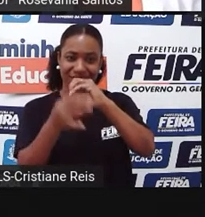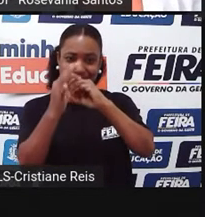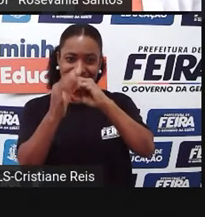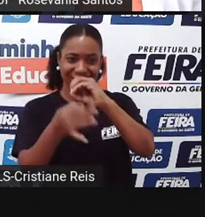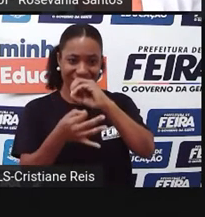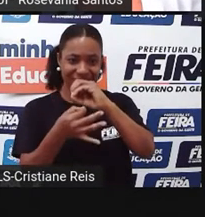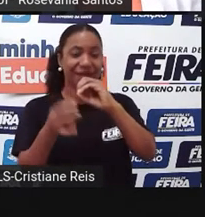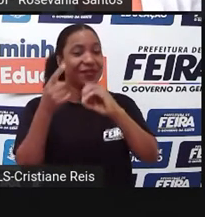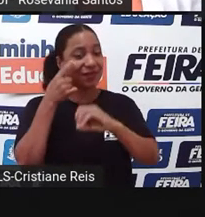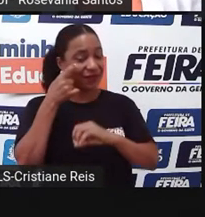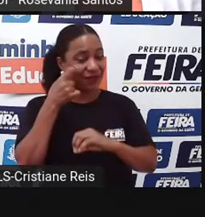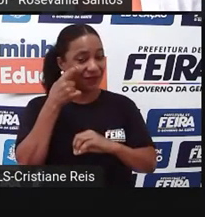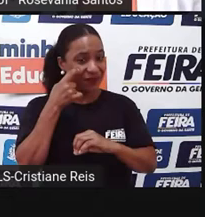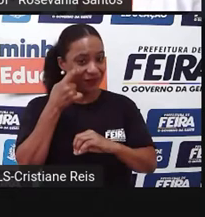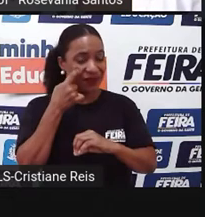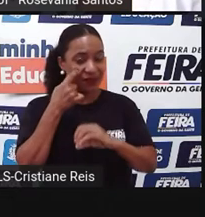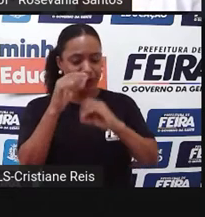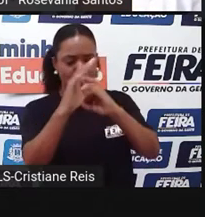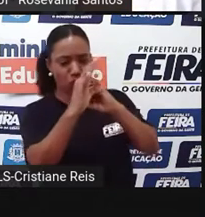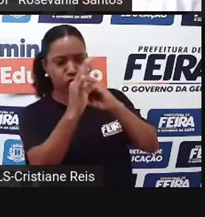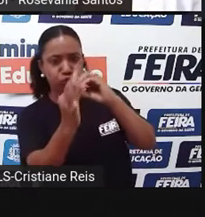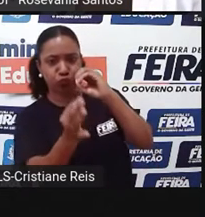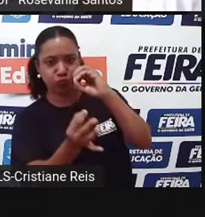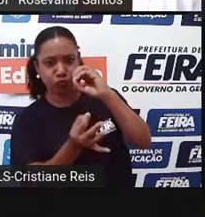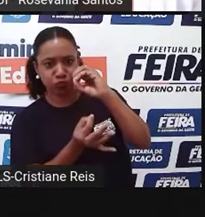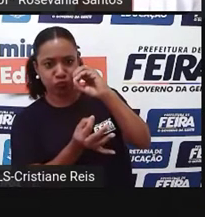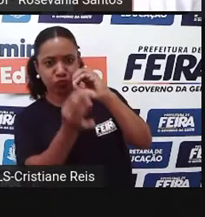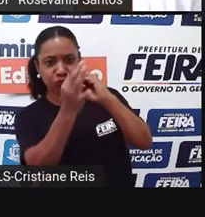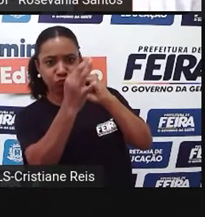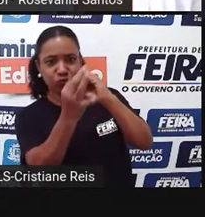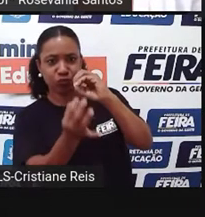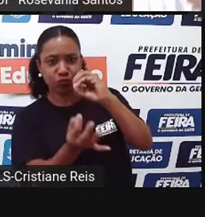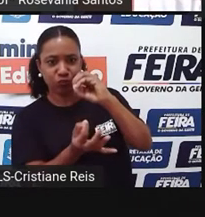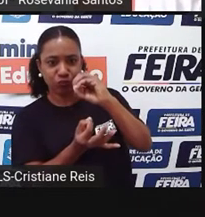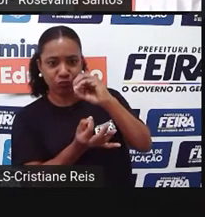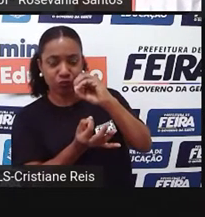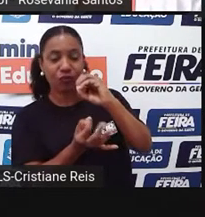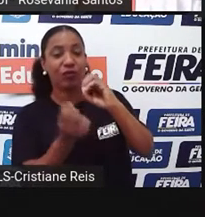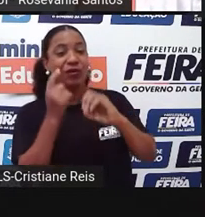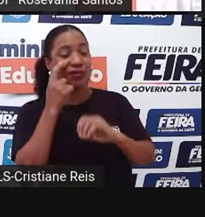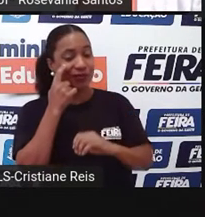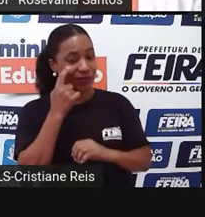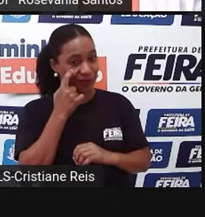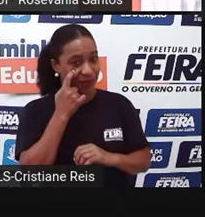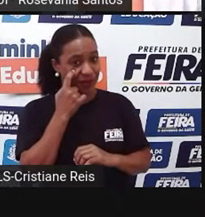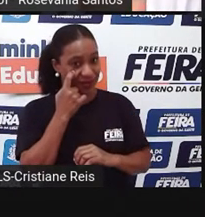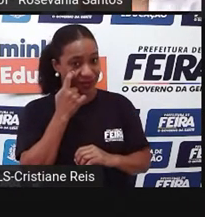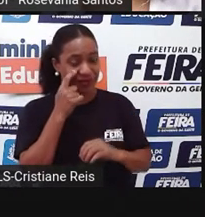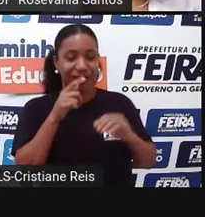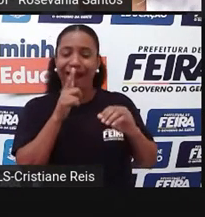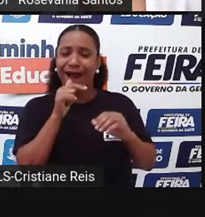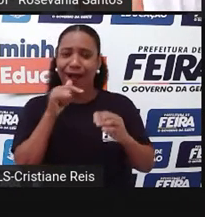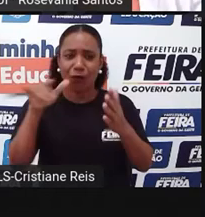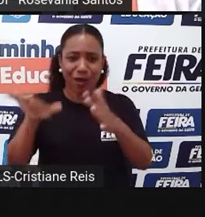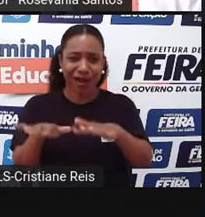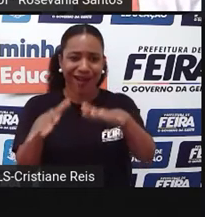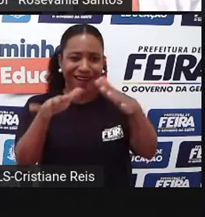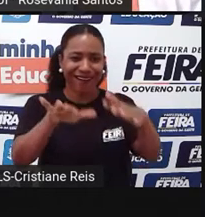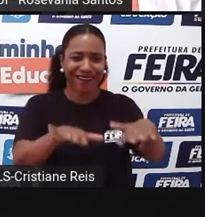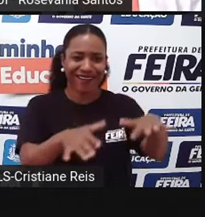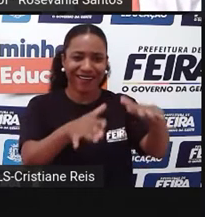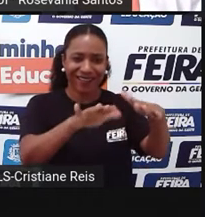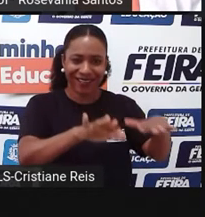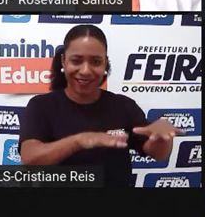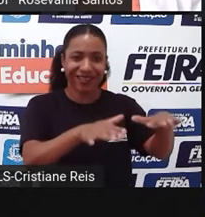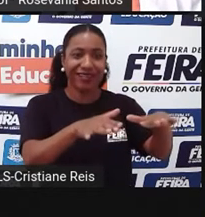elevação das diferentes formas do relevo terrestre em relação ao nível do mar. Então,